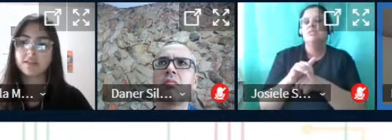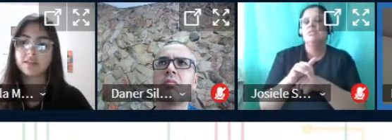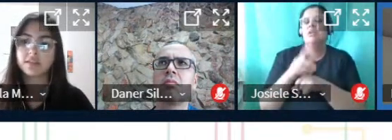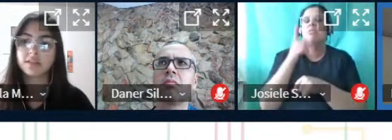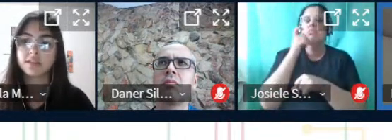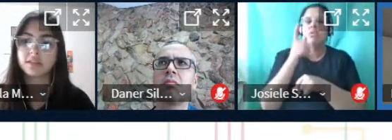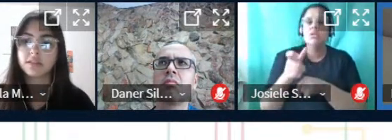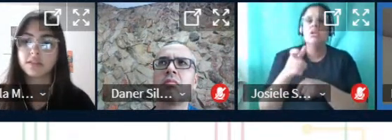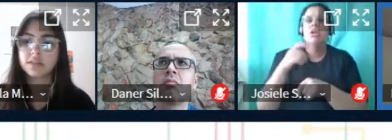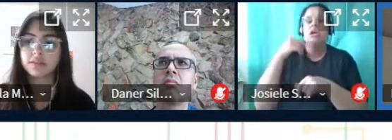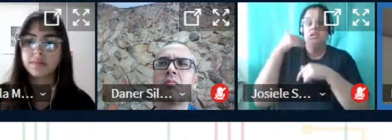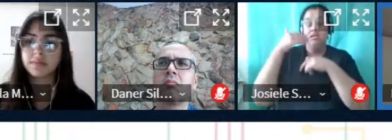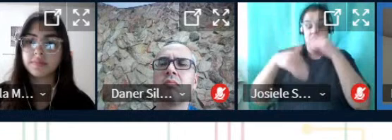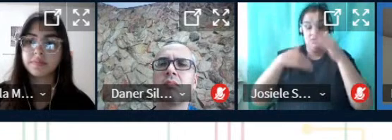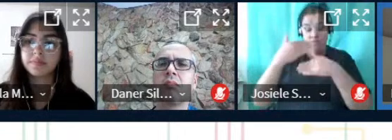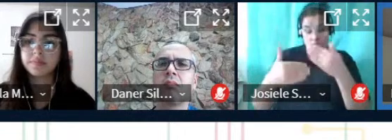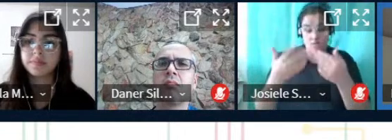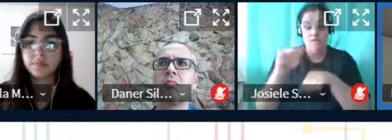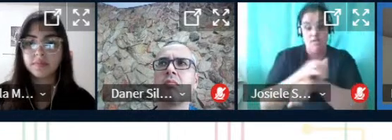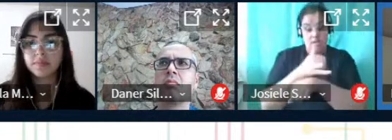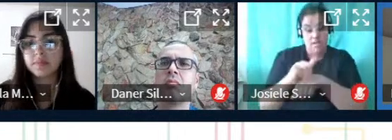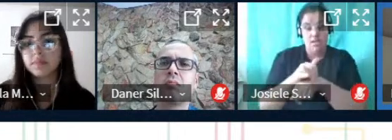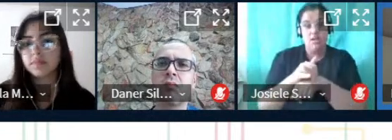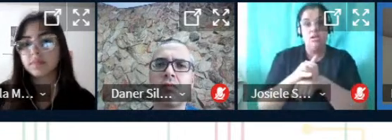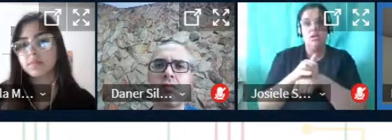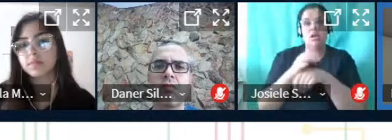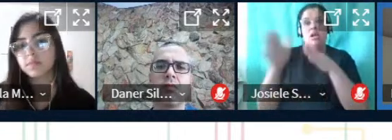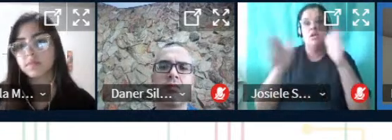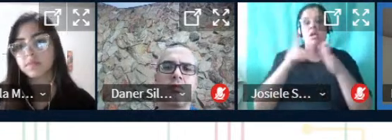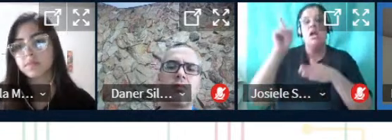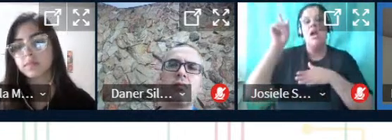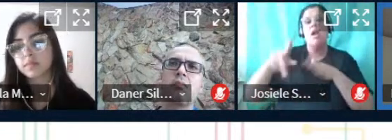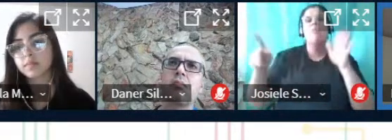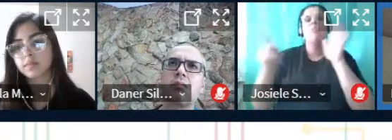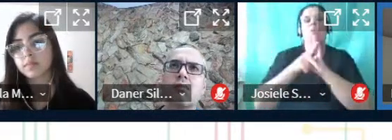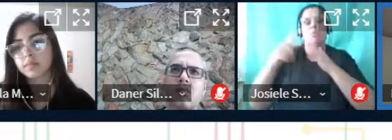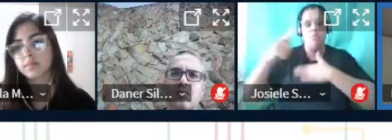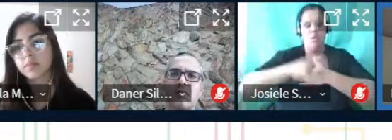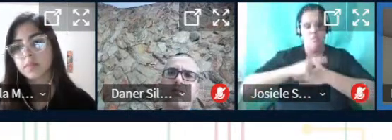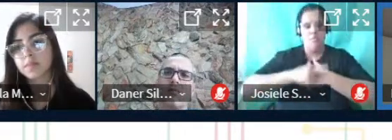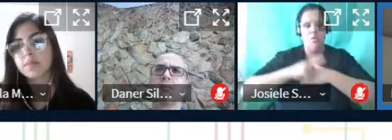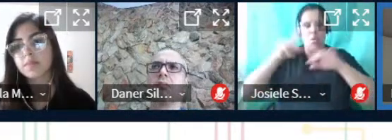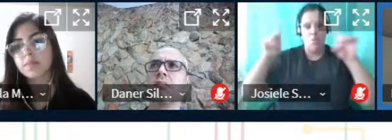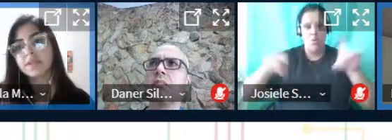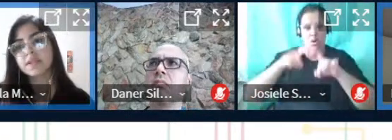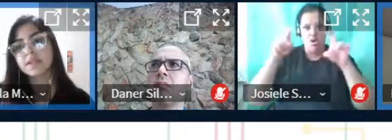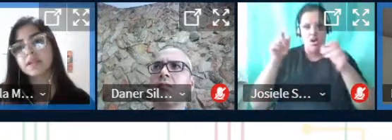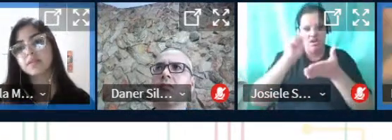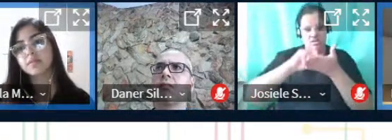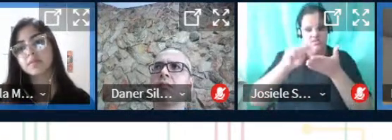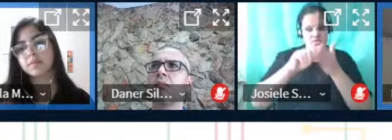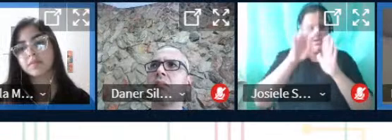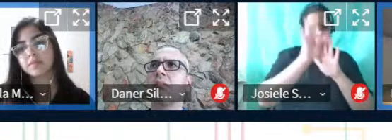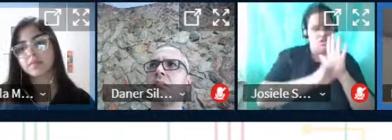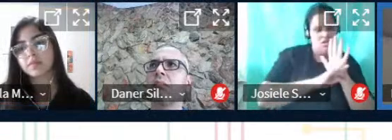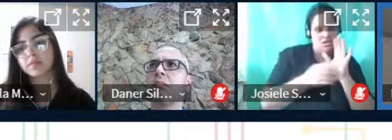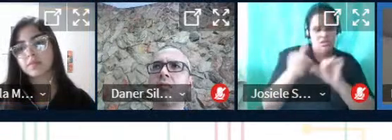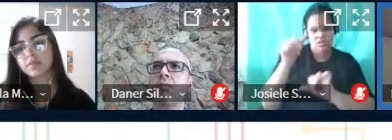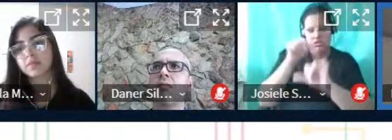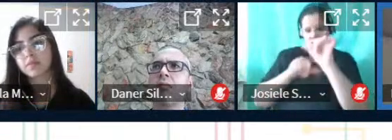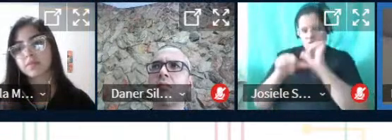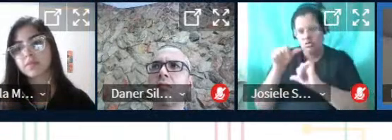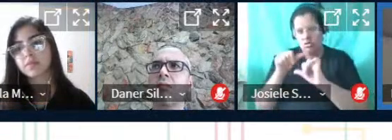ferramentas acessíveis é uma das tarefas da computação entendeu então o que tu tá fazendo lá escrever em modo texto converter para modo de